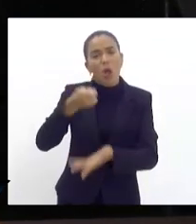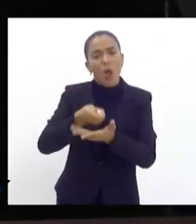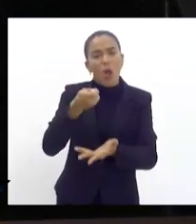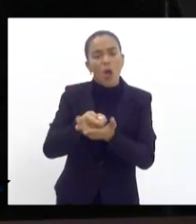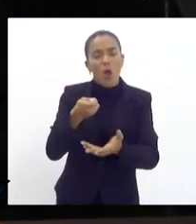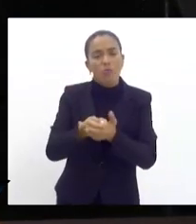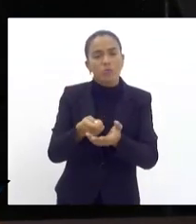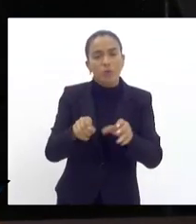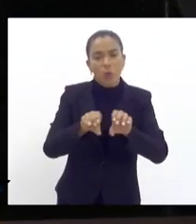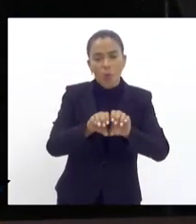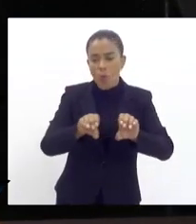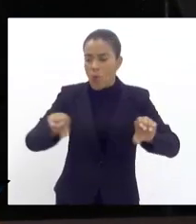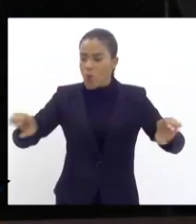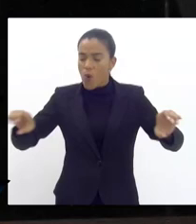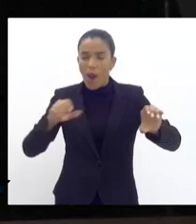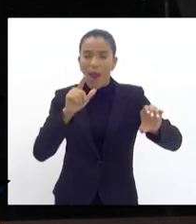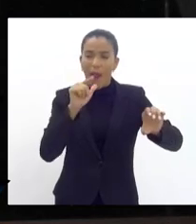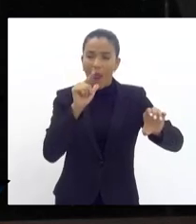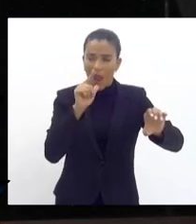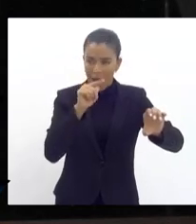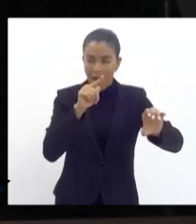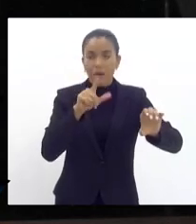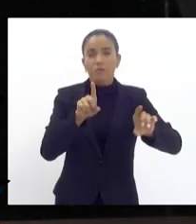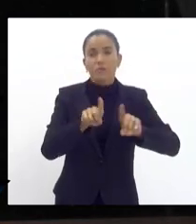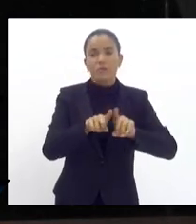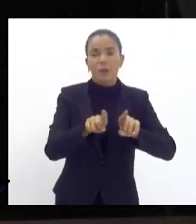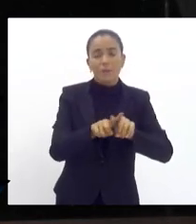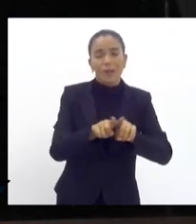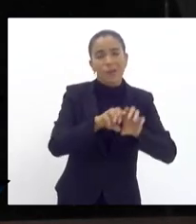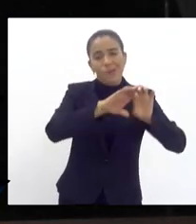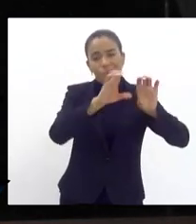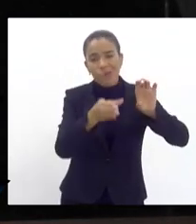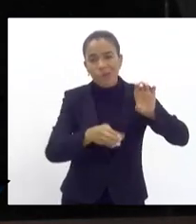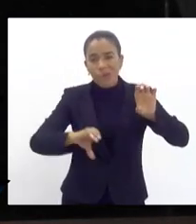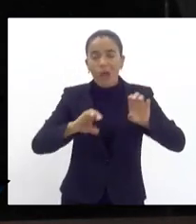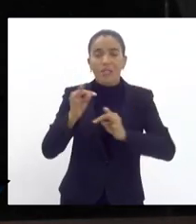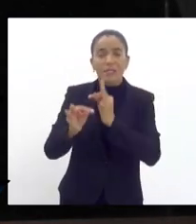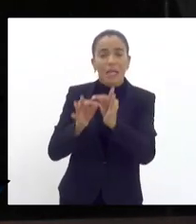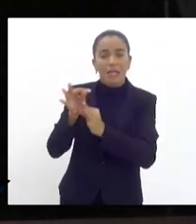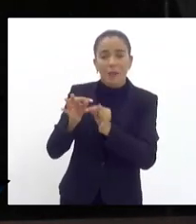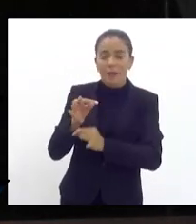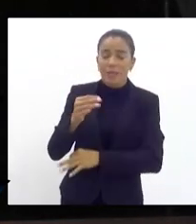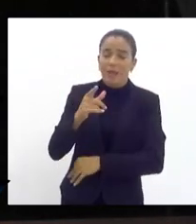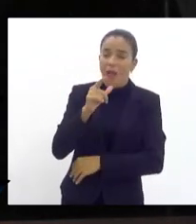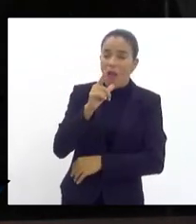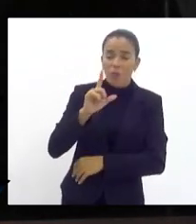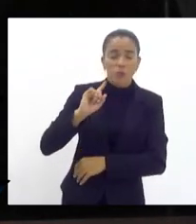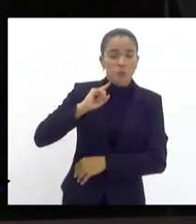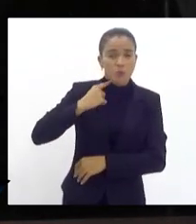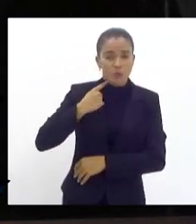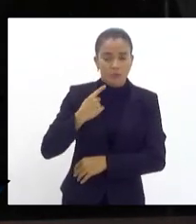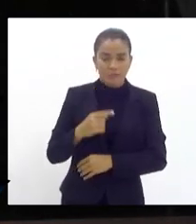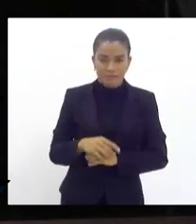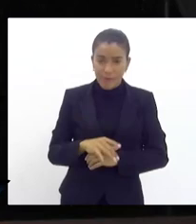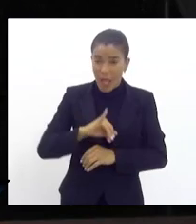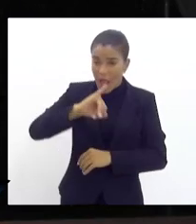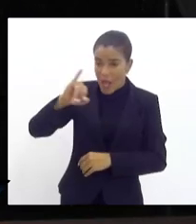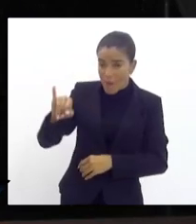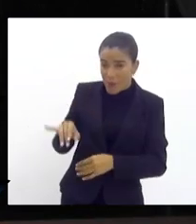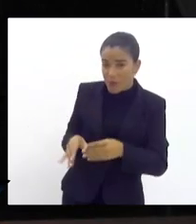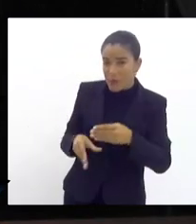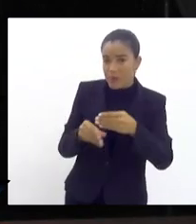parte tanto hidráulica da parte da ligação d'água como também do tratamento do esgoto aproveitando esse gancho